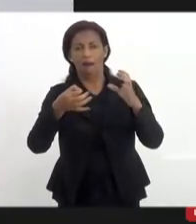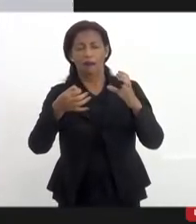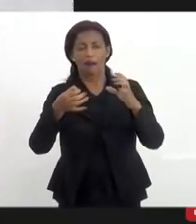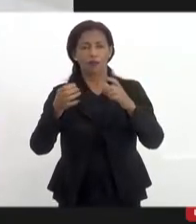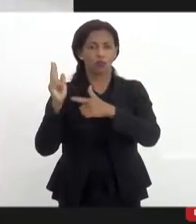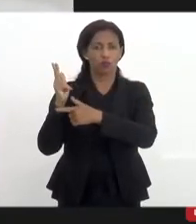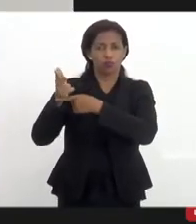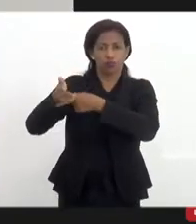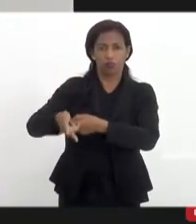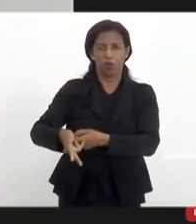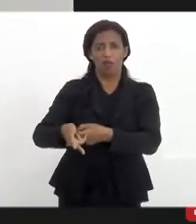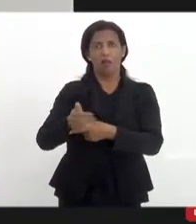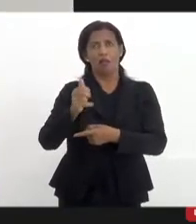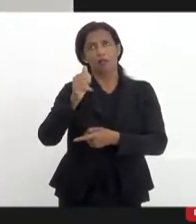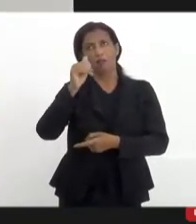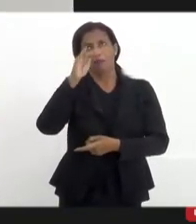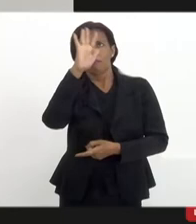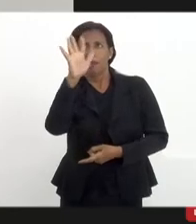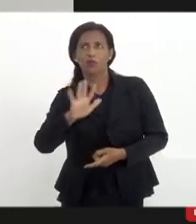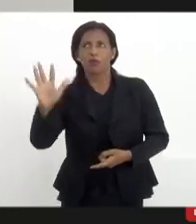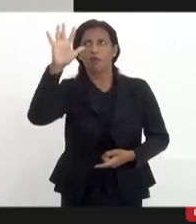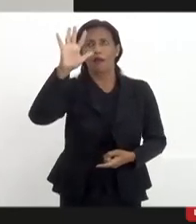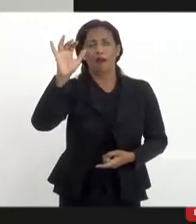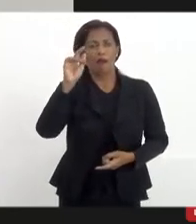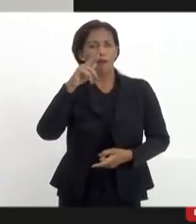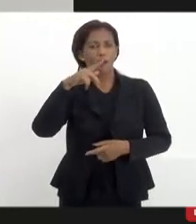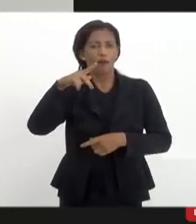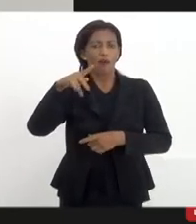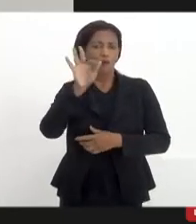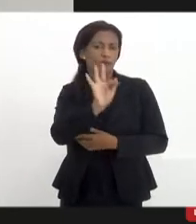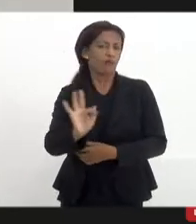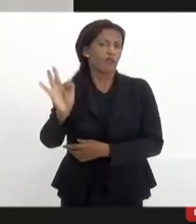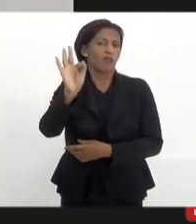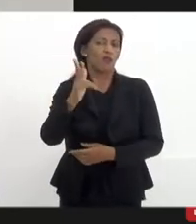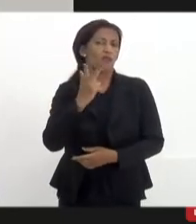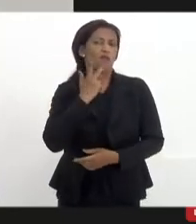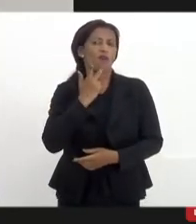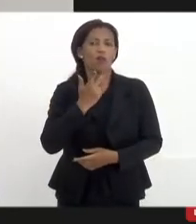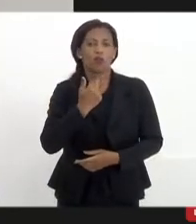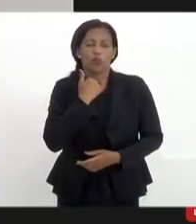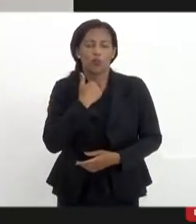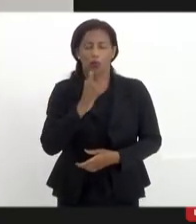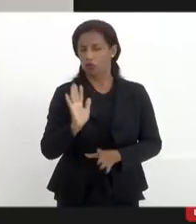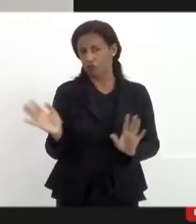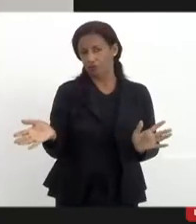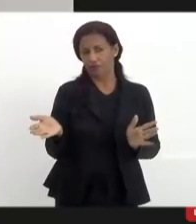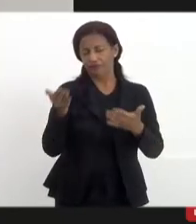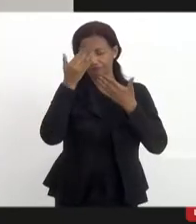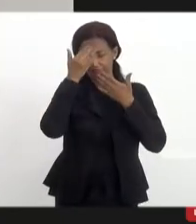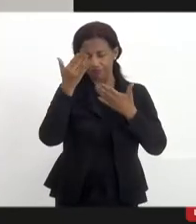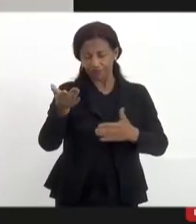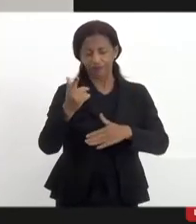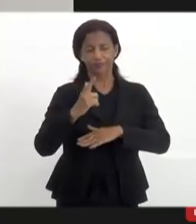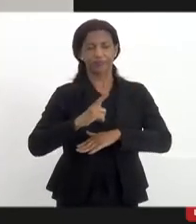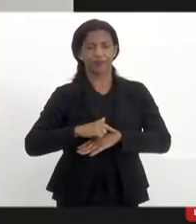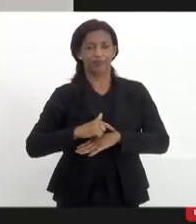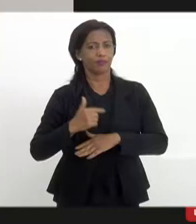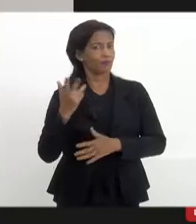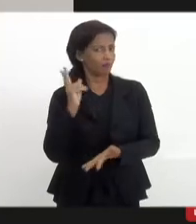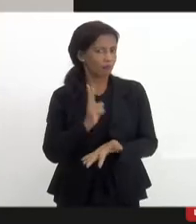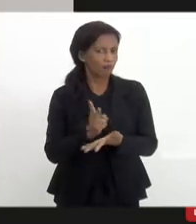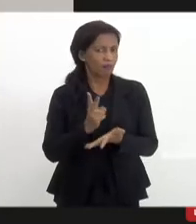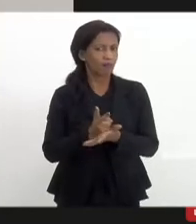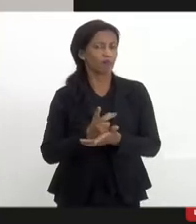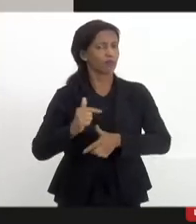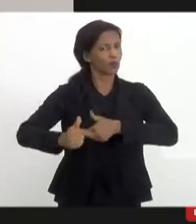nacional, federal, diz que ele não pode ter publicidade. Então, é isso, eu queria agradecer o tempo de vocês e vamos em frente com